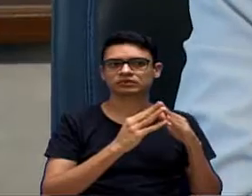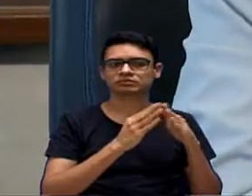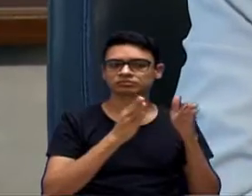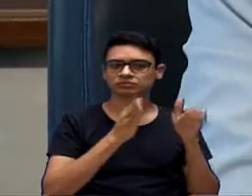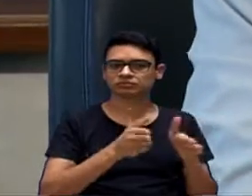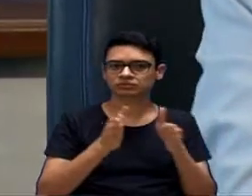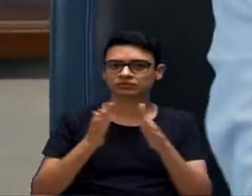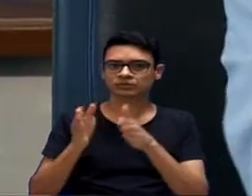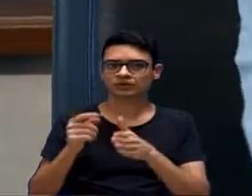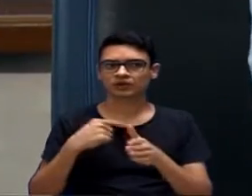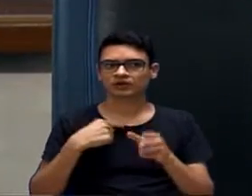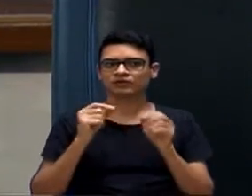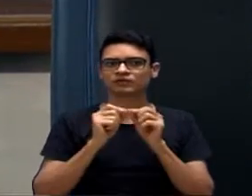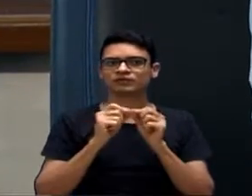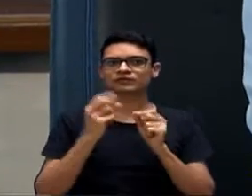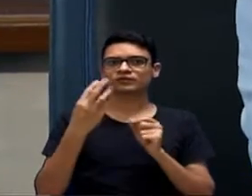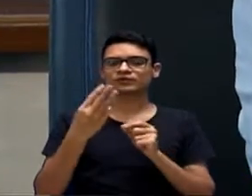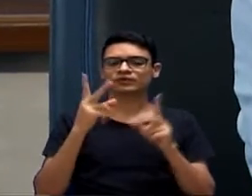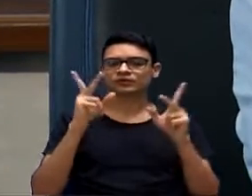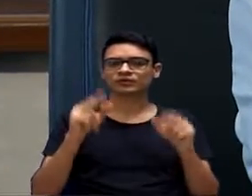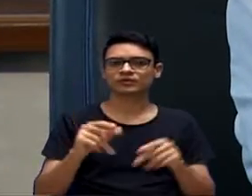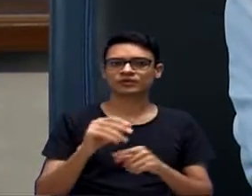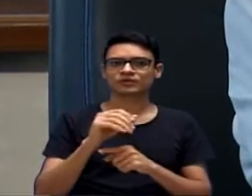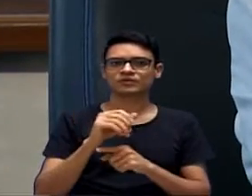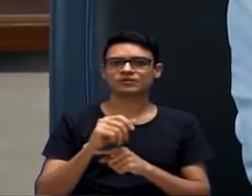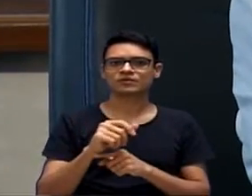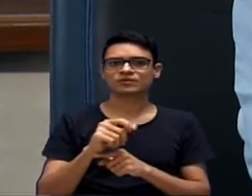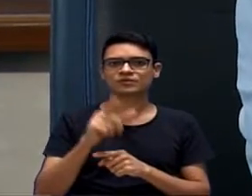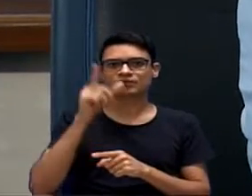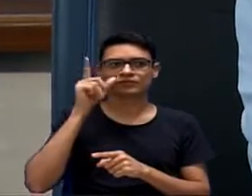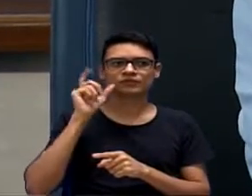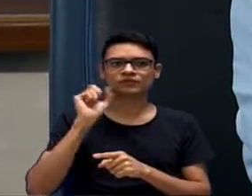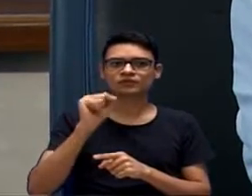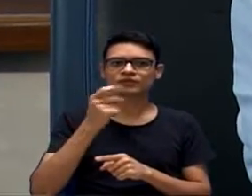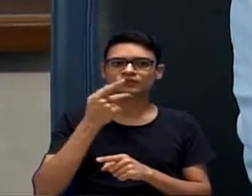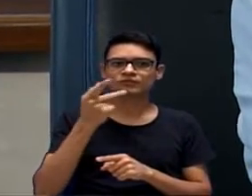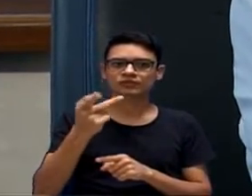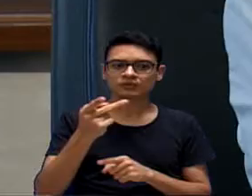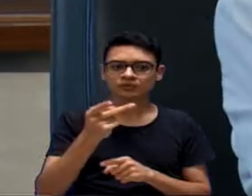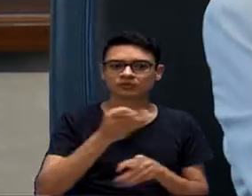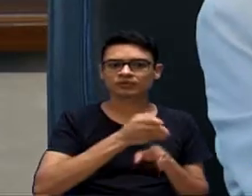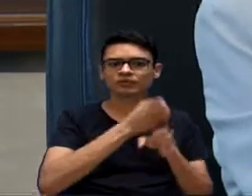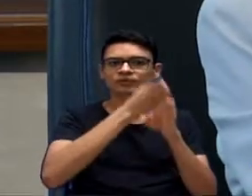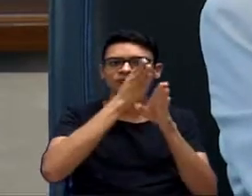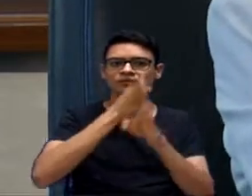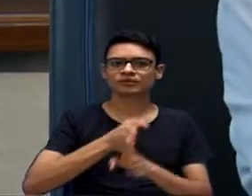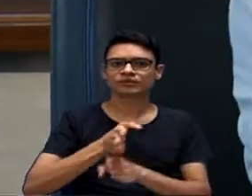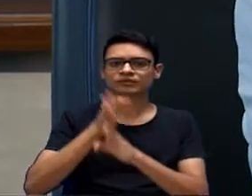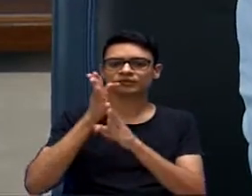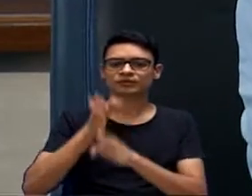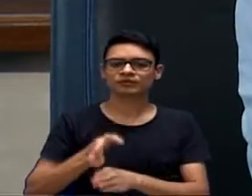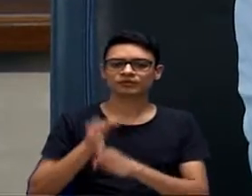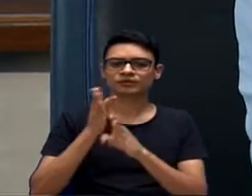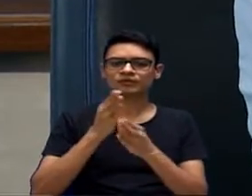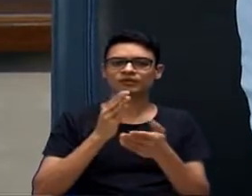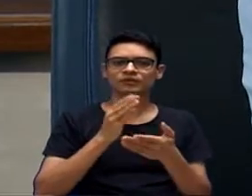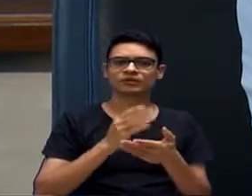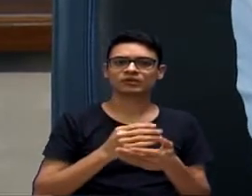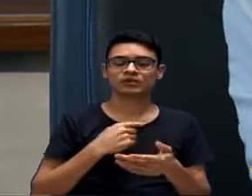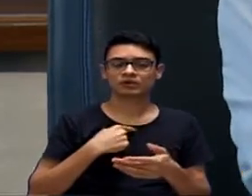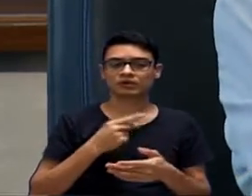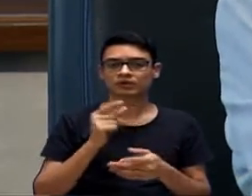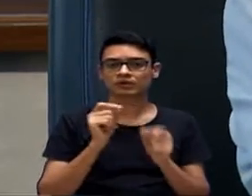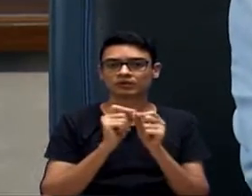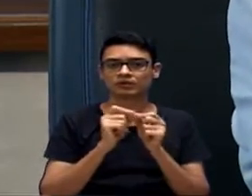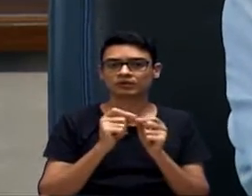três, como disse o vereador Luiz Santos, com o muro separando, que são exatamente o mesmo empreendedor, as mesmas casas, eu faço três